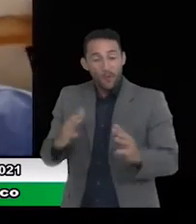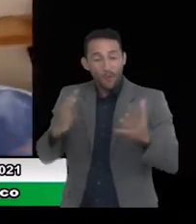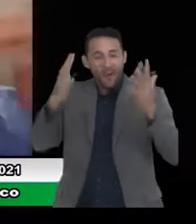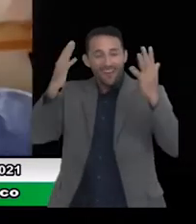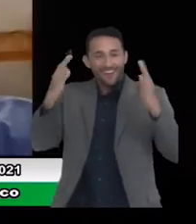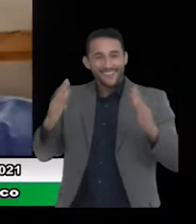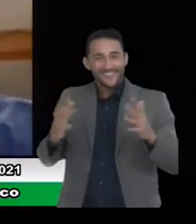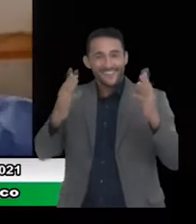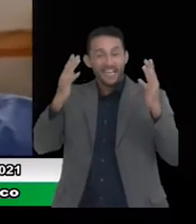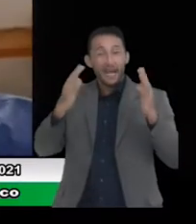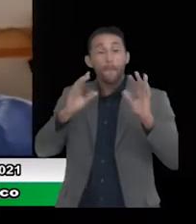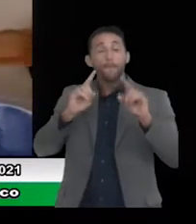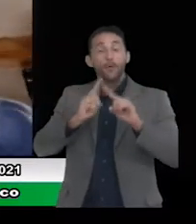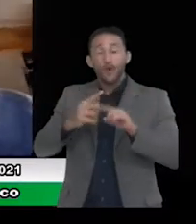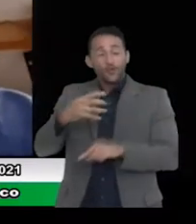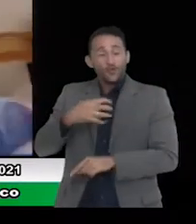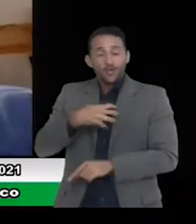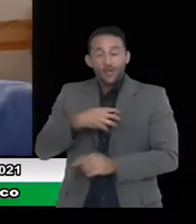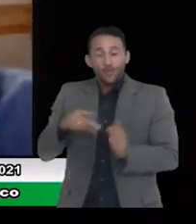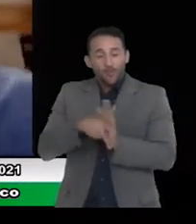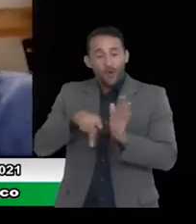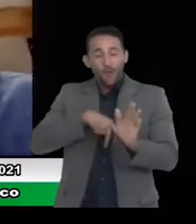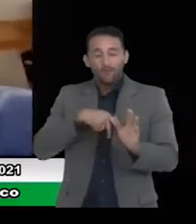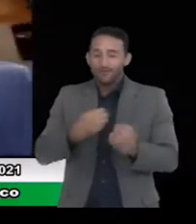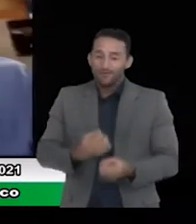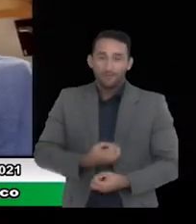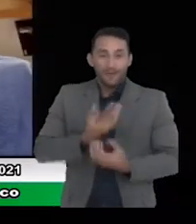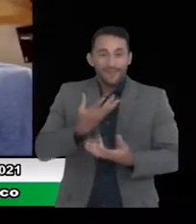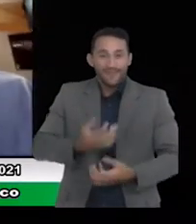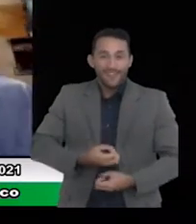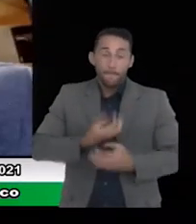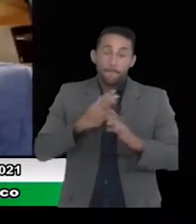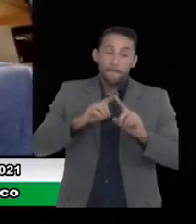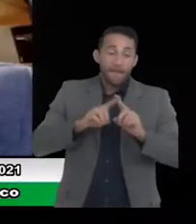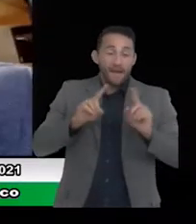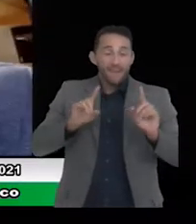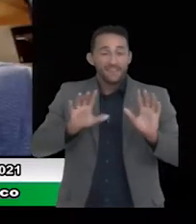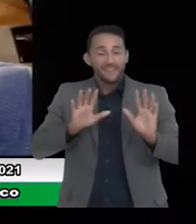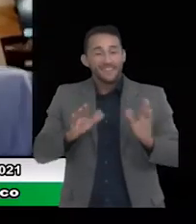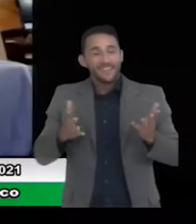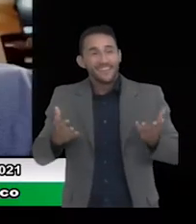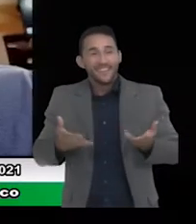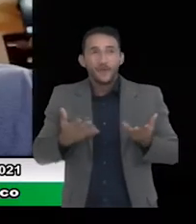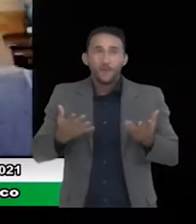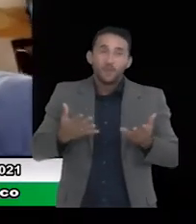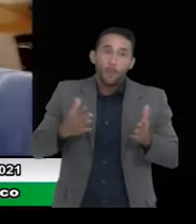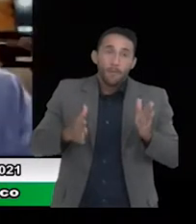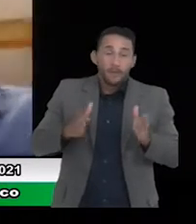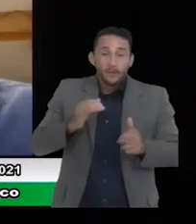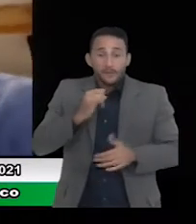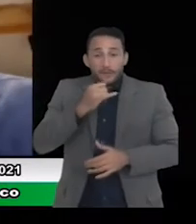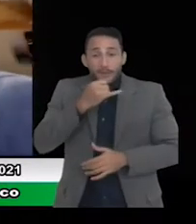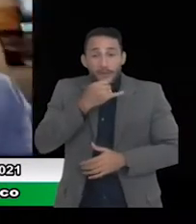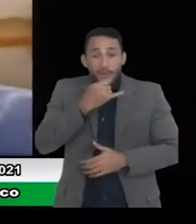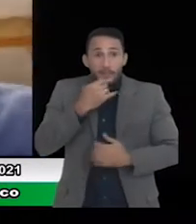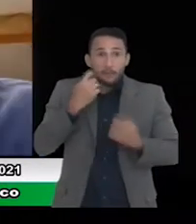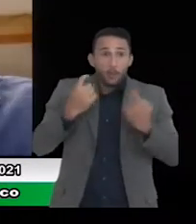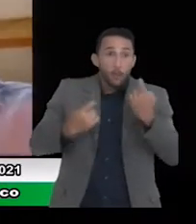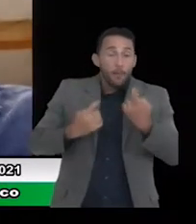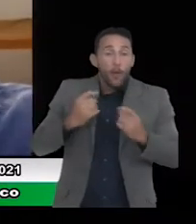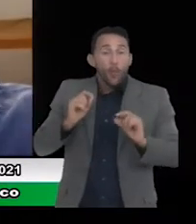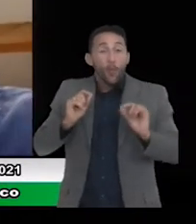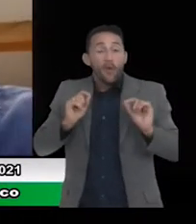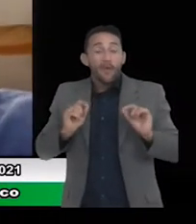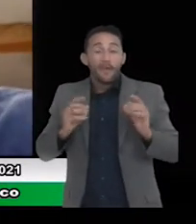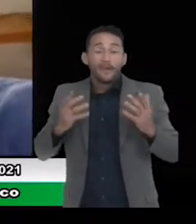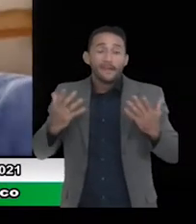é uma forma de se expressar né Elza mas como é um momento triste a gente fica preocupado com isso mas